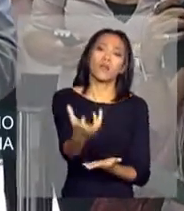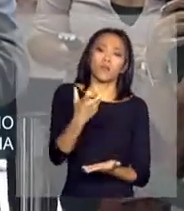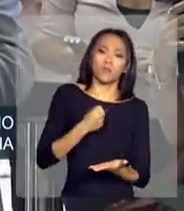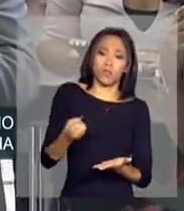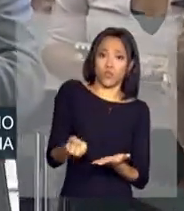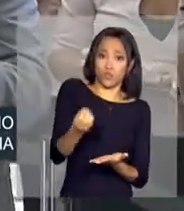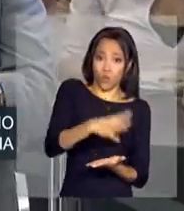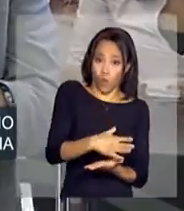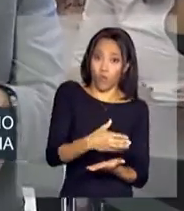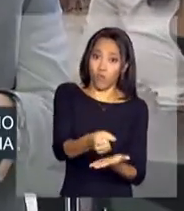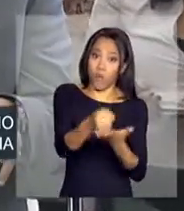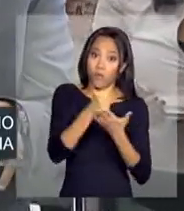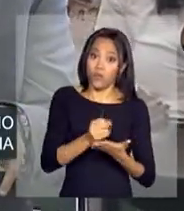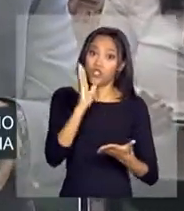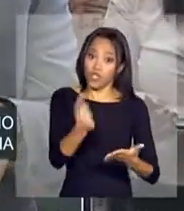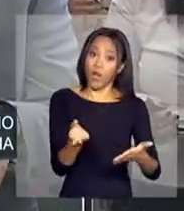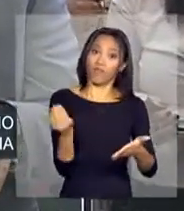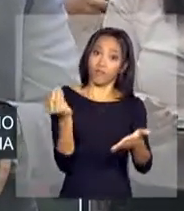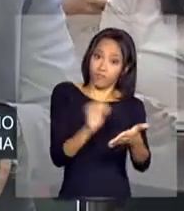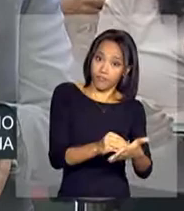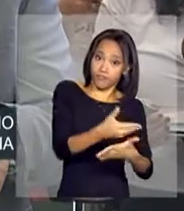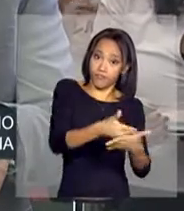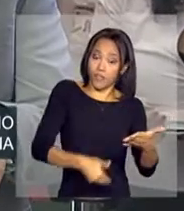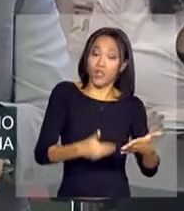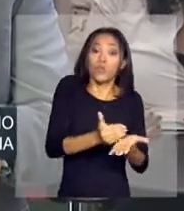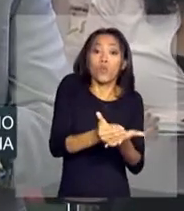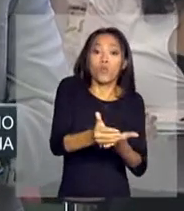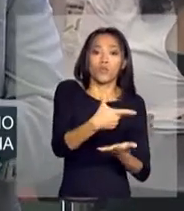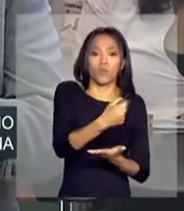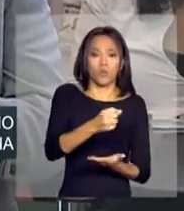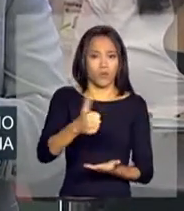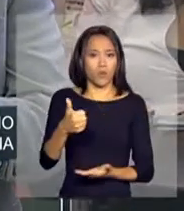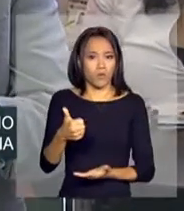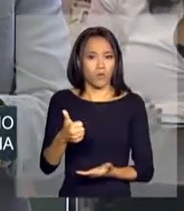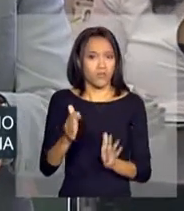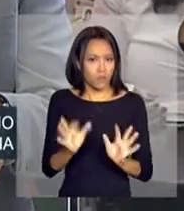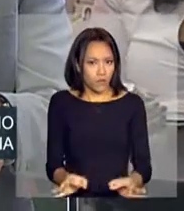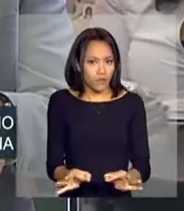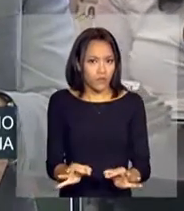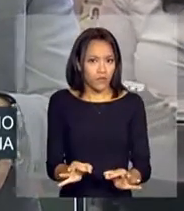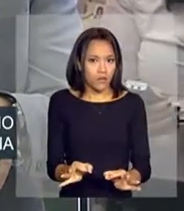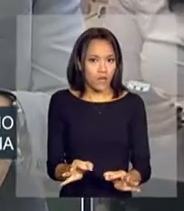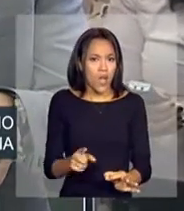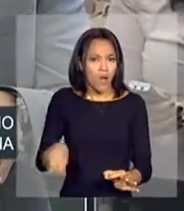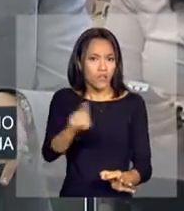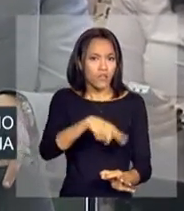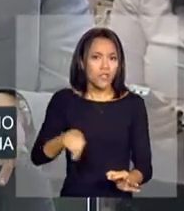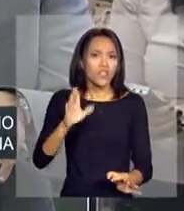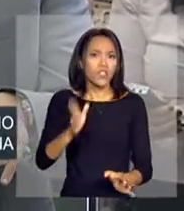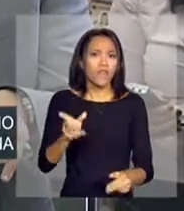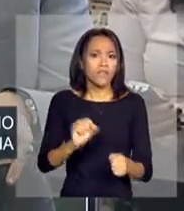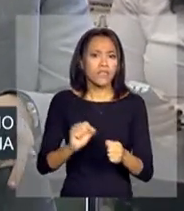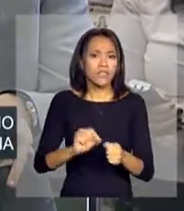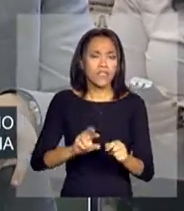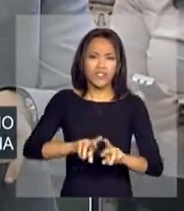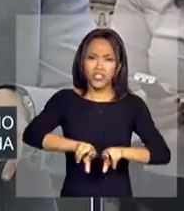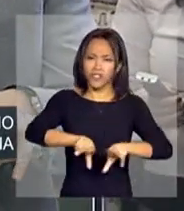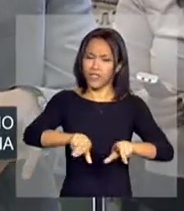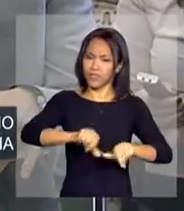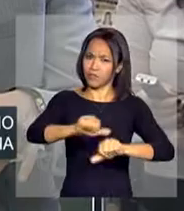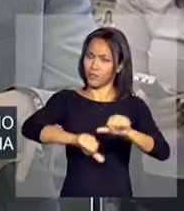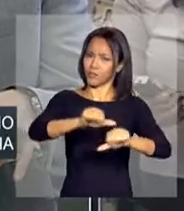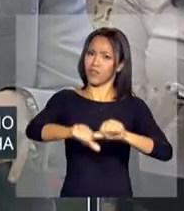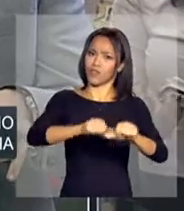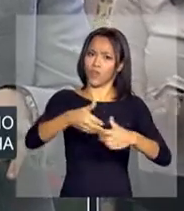benefício já estavam no Cadastro Único no início de 2011. Certo? Vocês fizeram diferentes mudanças